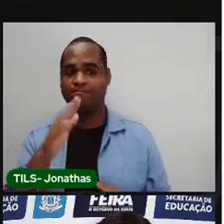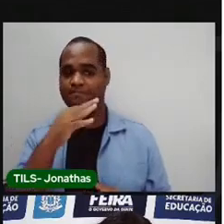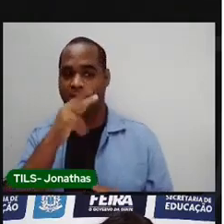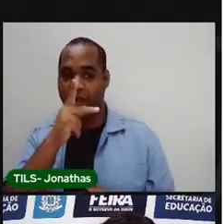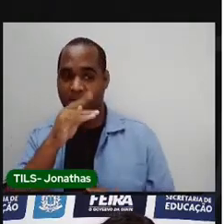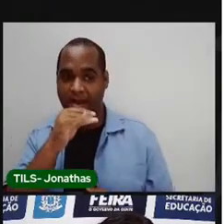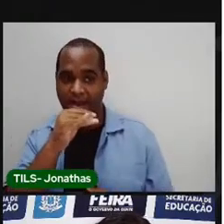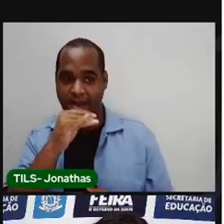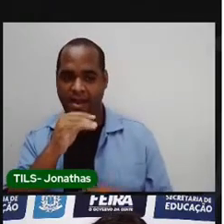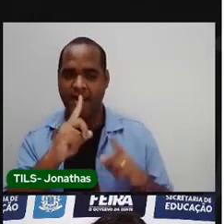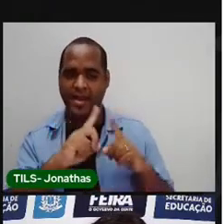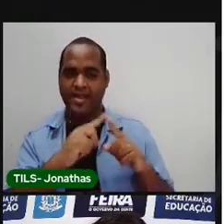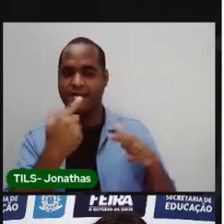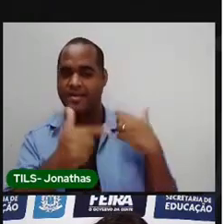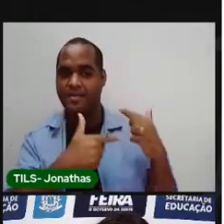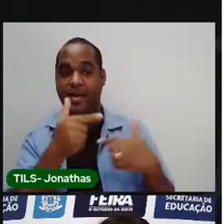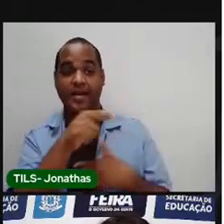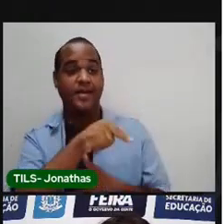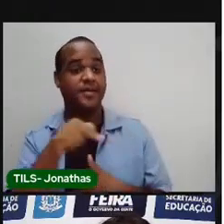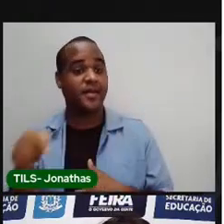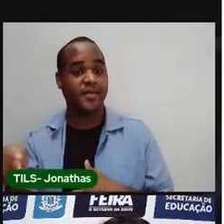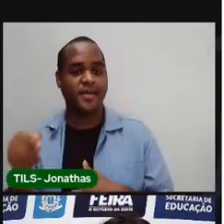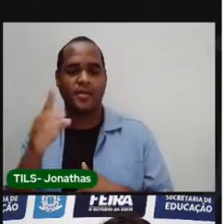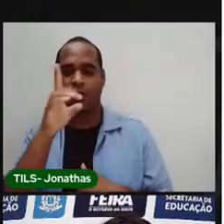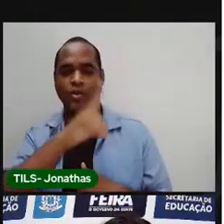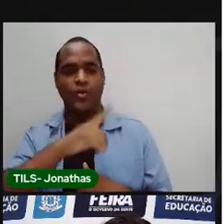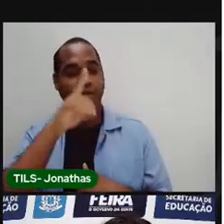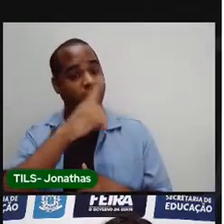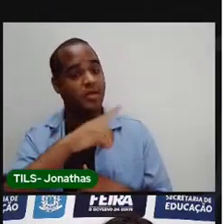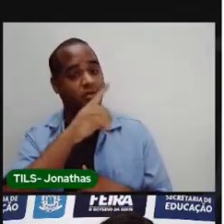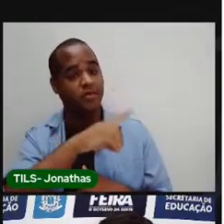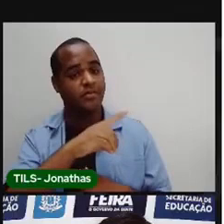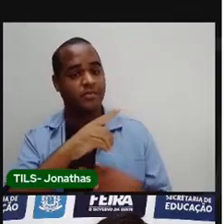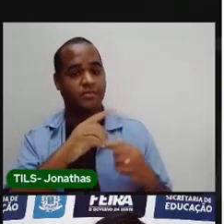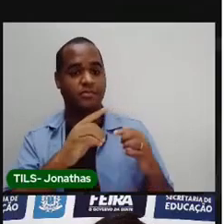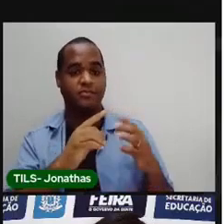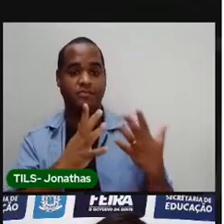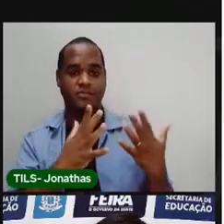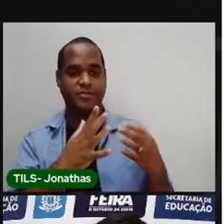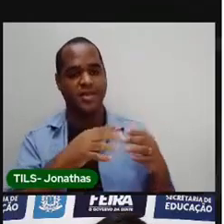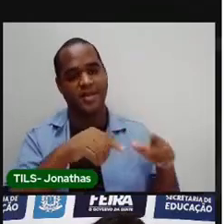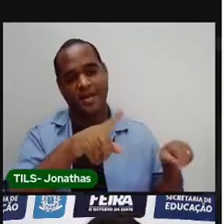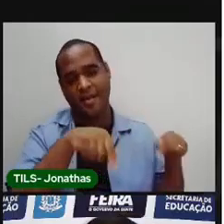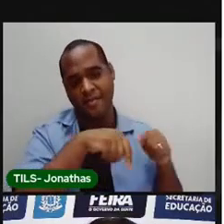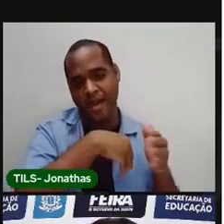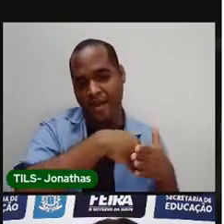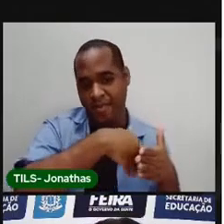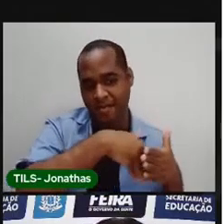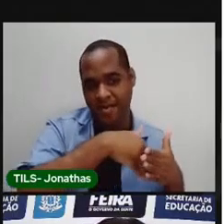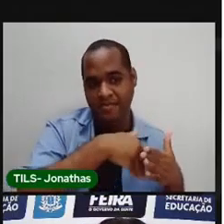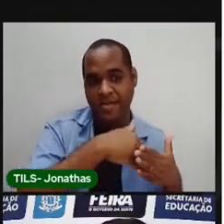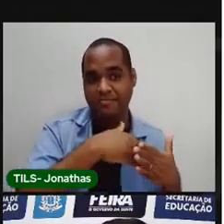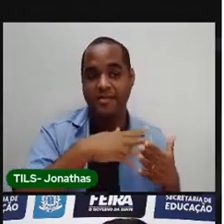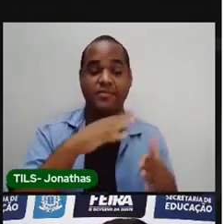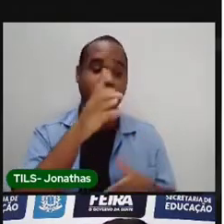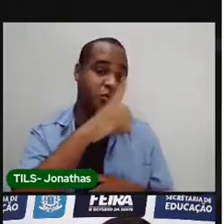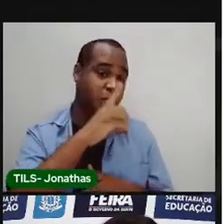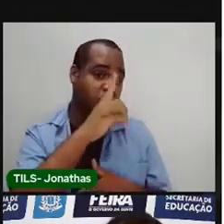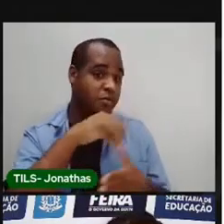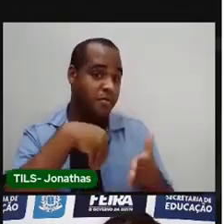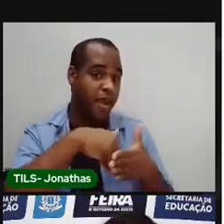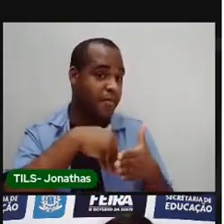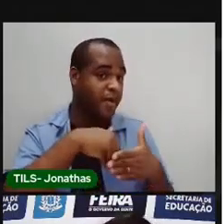pais que trabalham a semana toda. Quando é no domingo, ele vai para o campo e joga bola. Então, ele só joga bola no